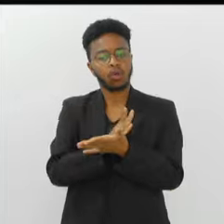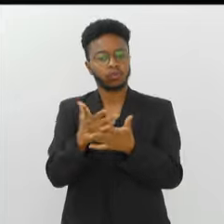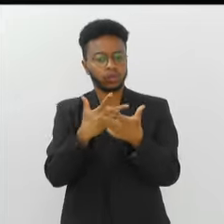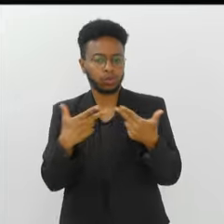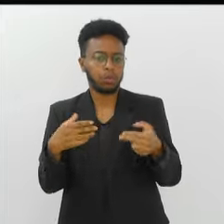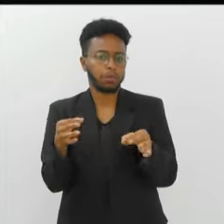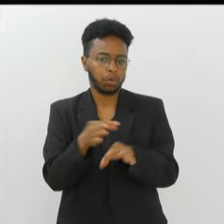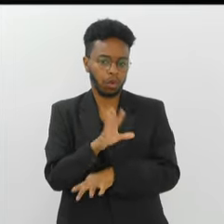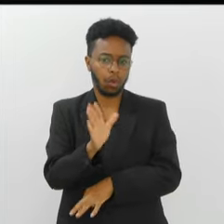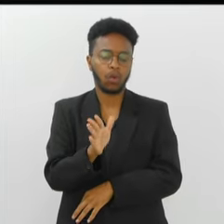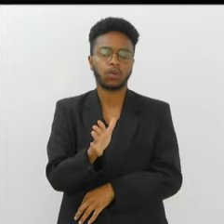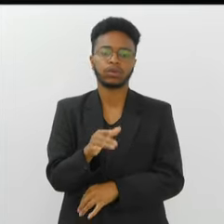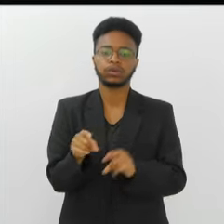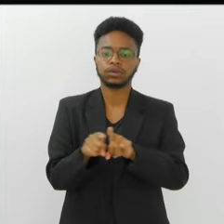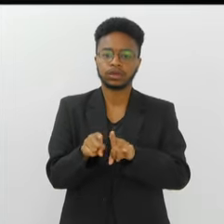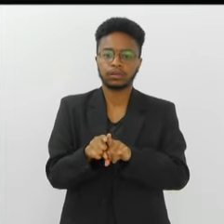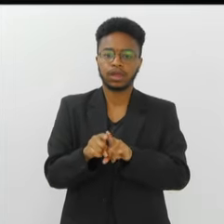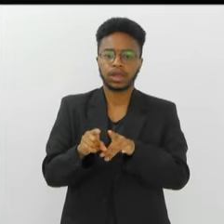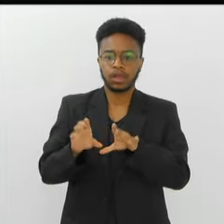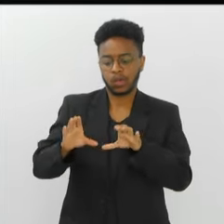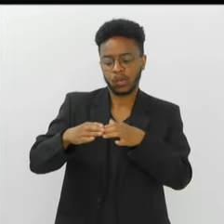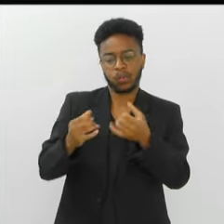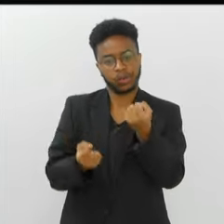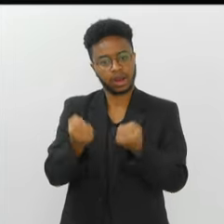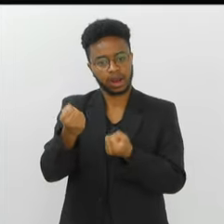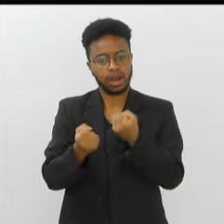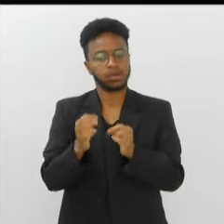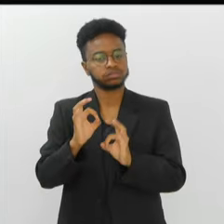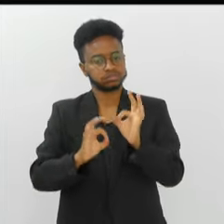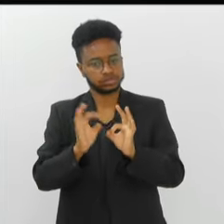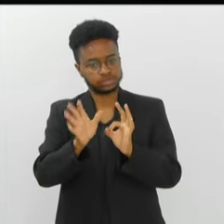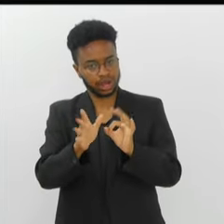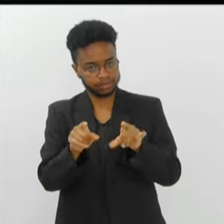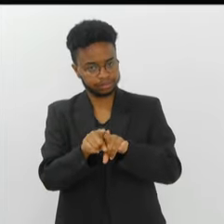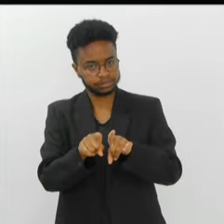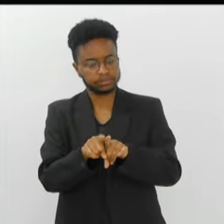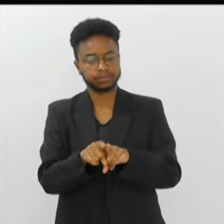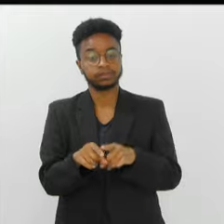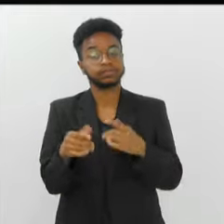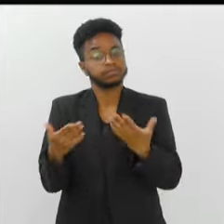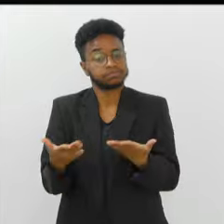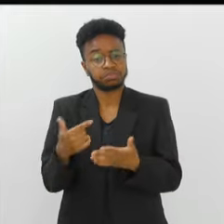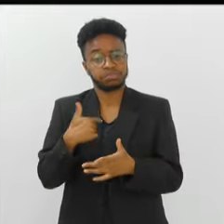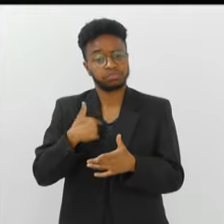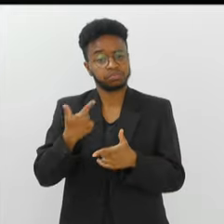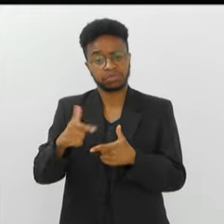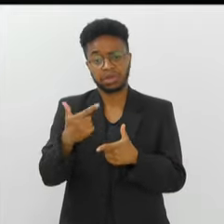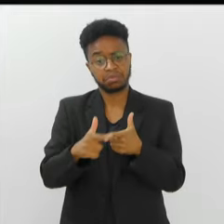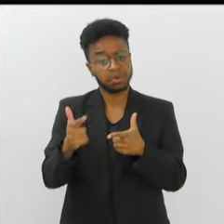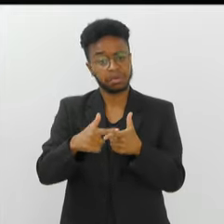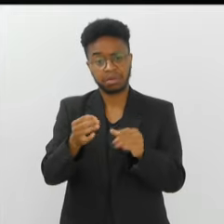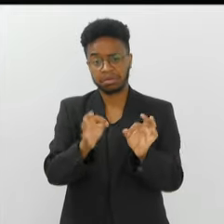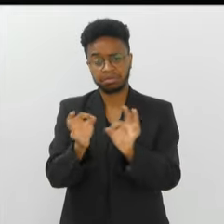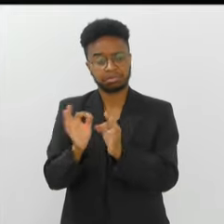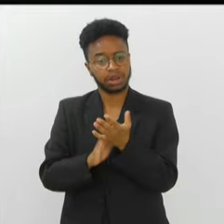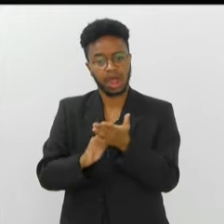alegoria sendo produzida no primeiro andar. Então, eu não estou tendo nenhum problema de ordem